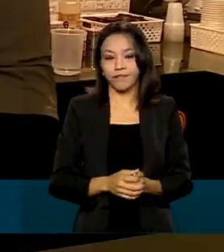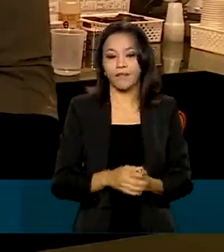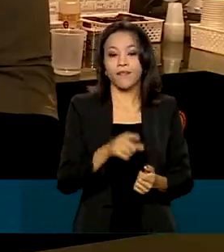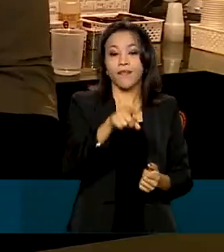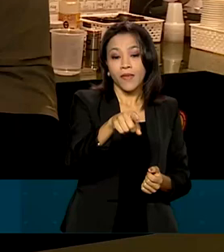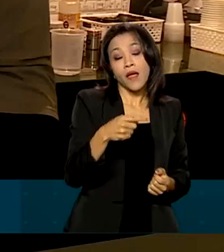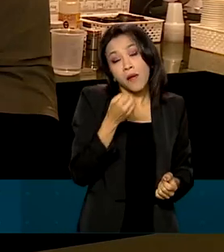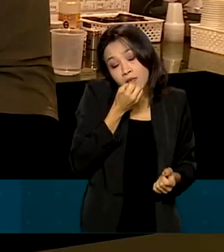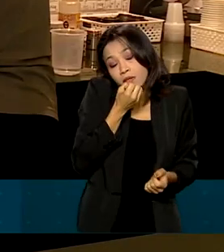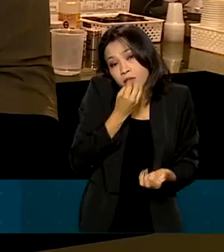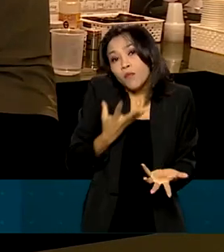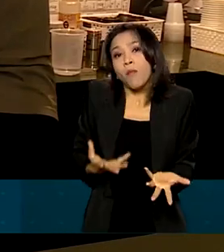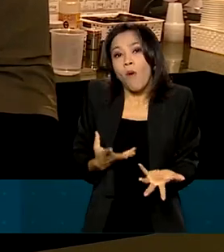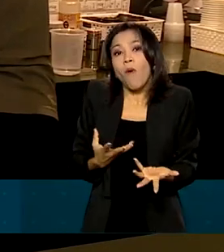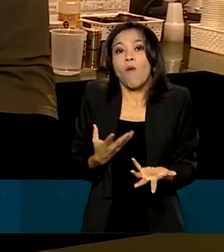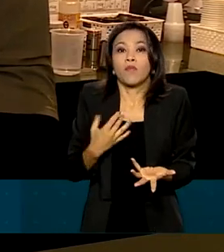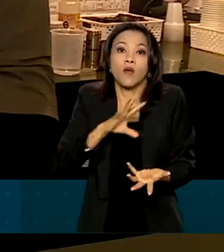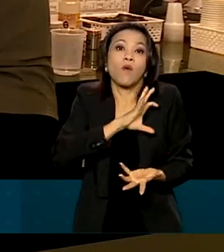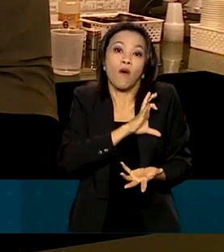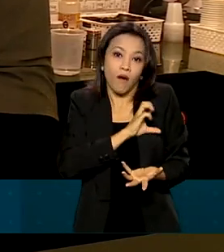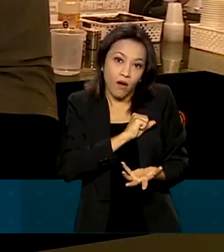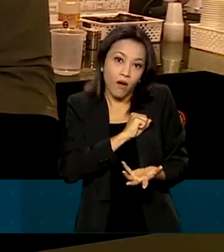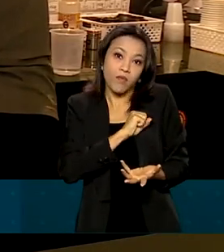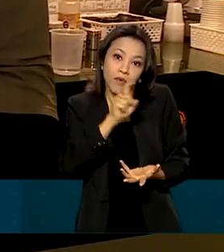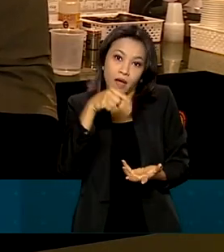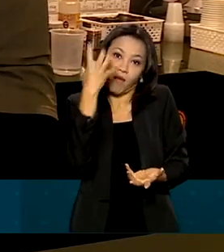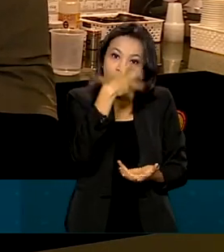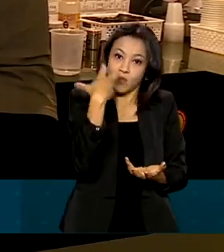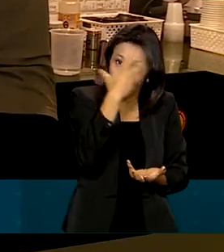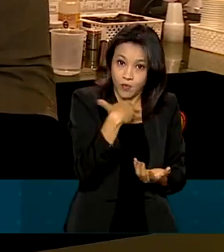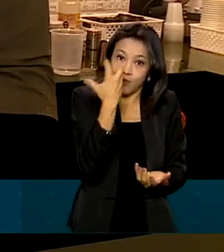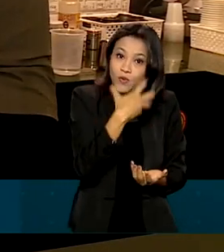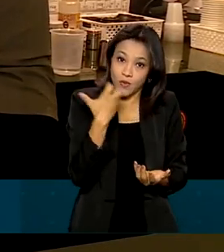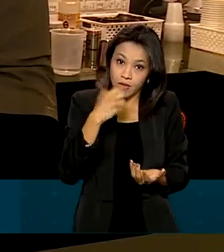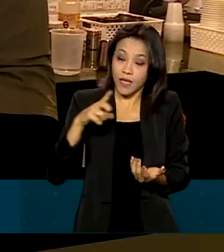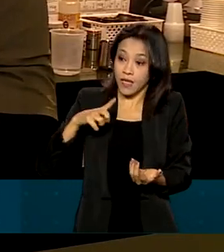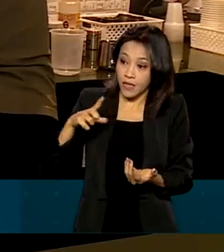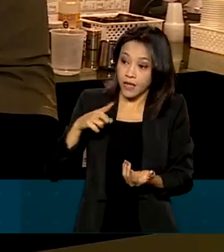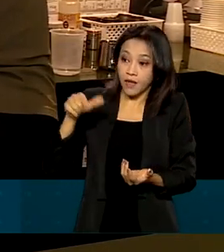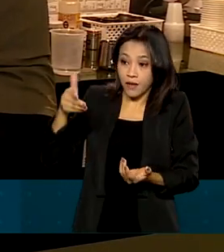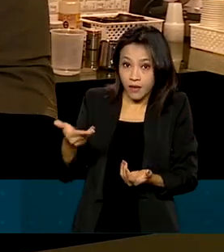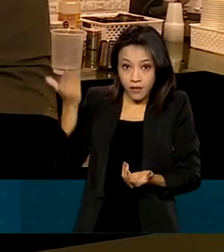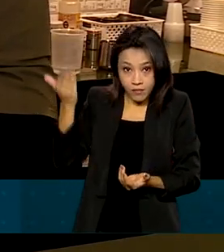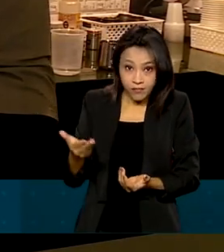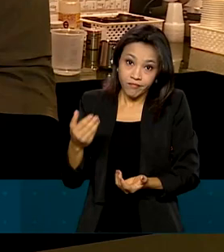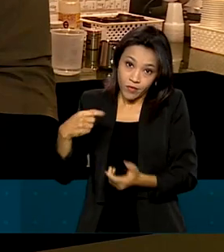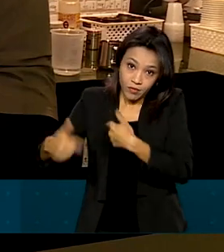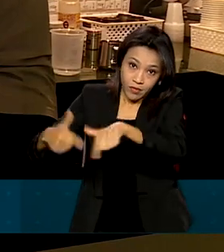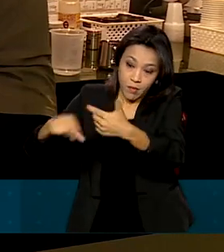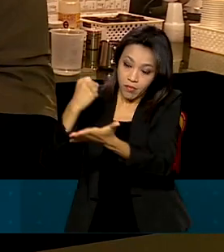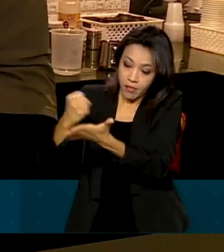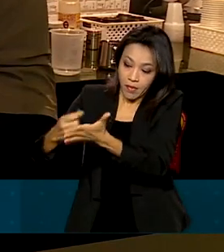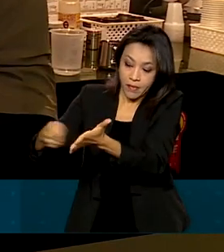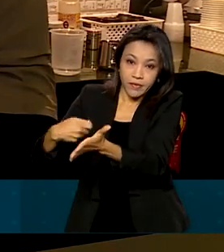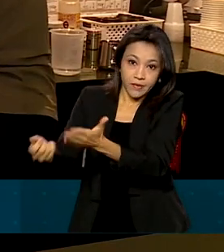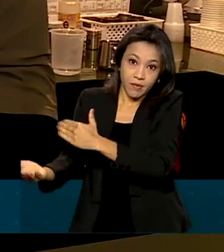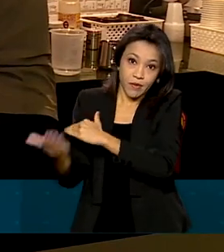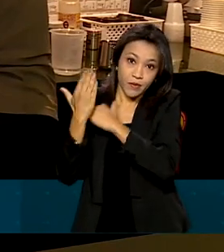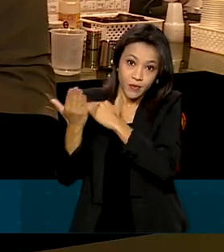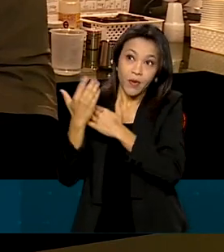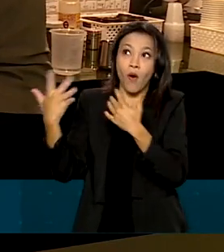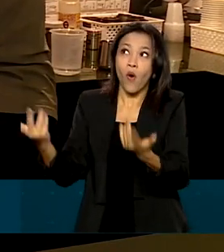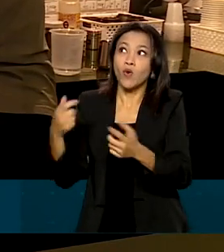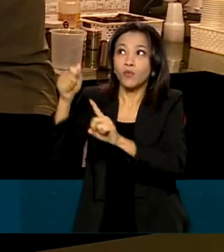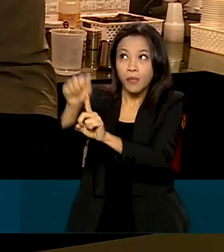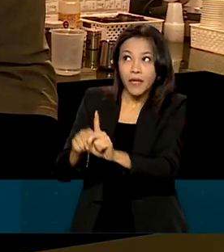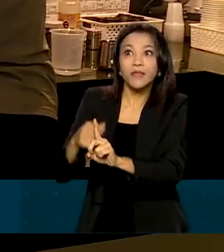muito bom para mim conseguir investir no que eu amo, que é a música, e ter alguma coisa que me mantenha, que me mantenha, tipo, pô, mês que vem